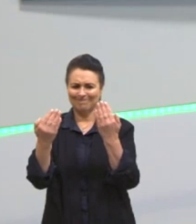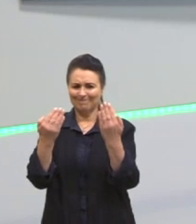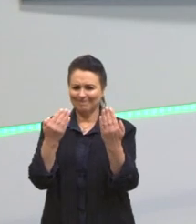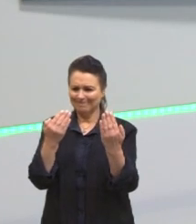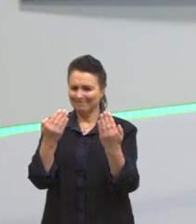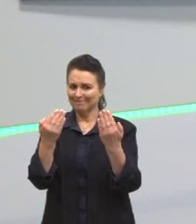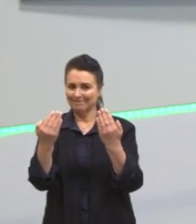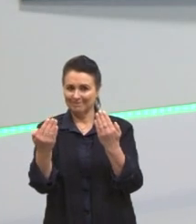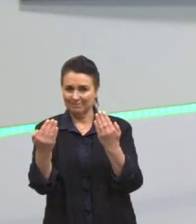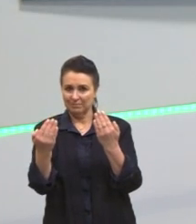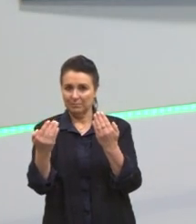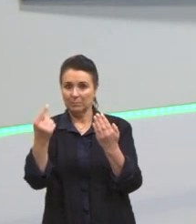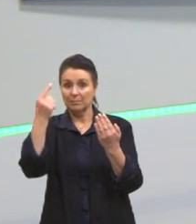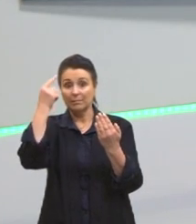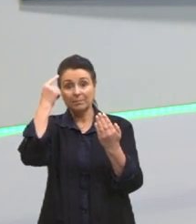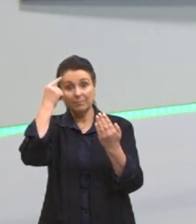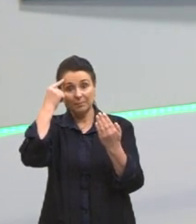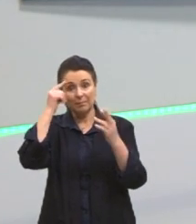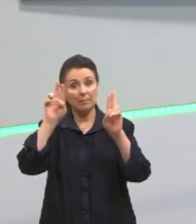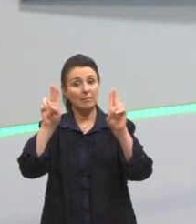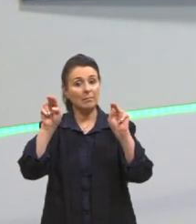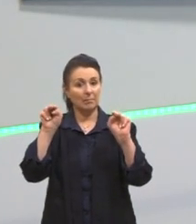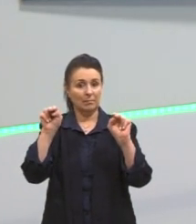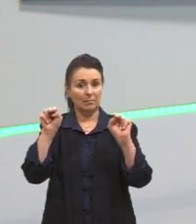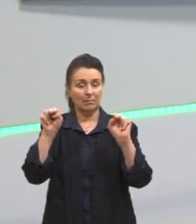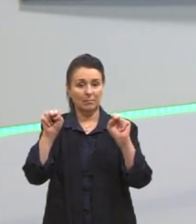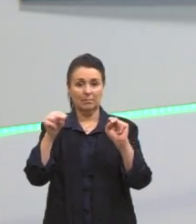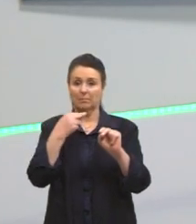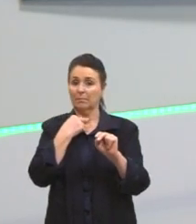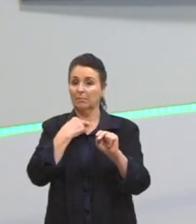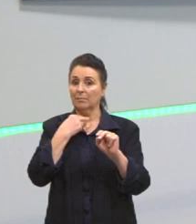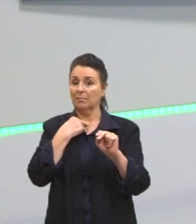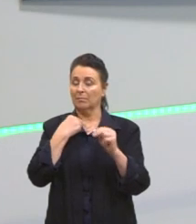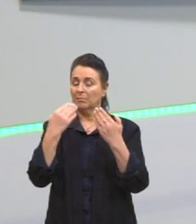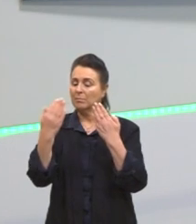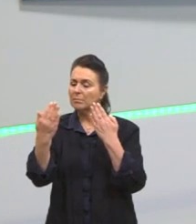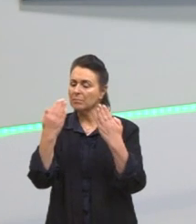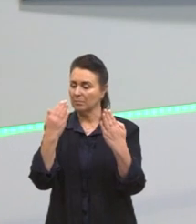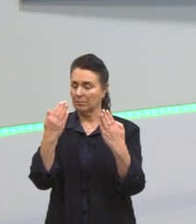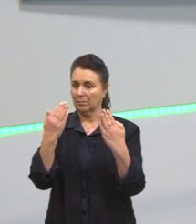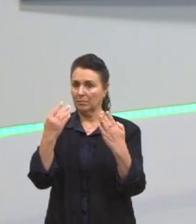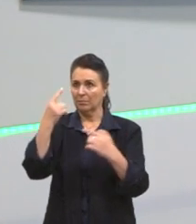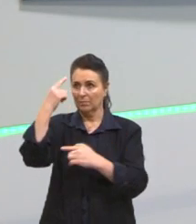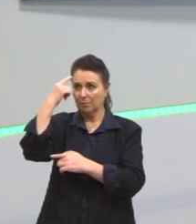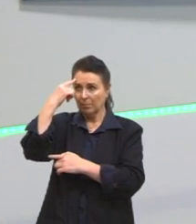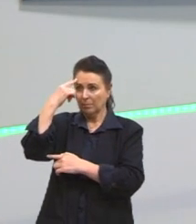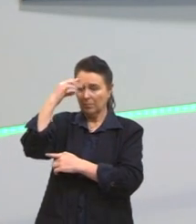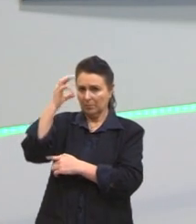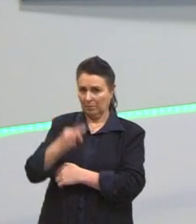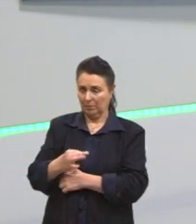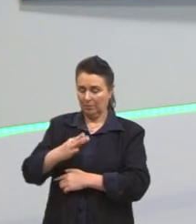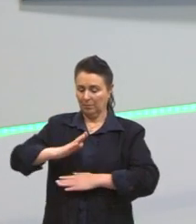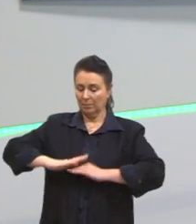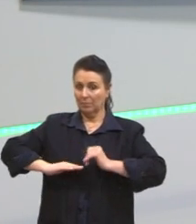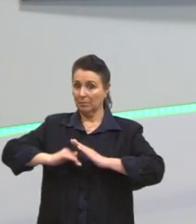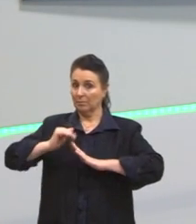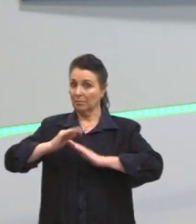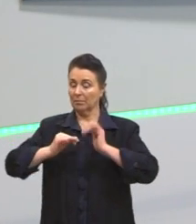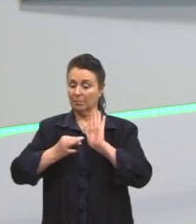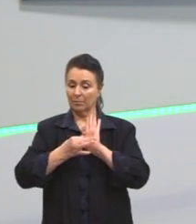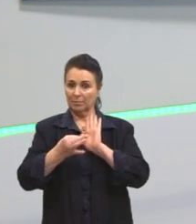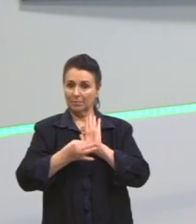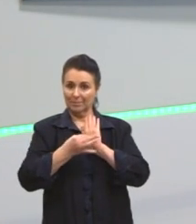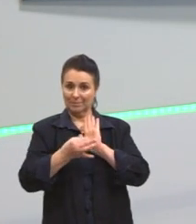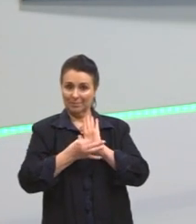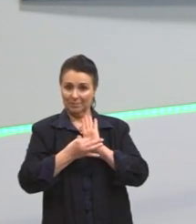a temática, mas não com dúvida. Eu vou refletir com certeza. Então, a minha construção de argumentação, de